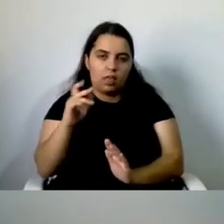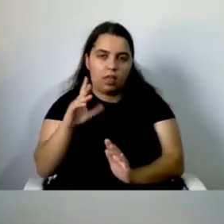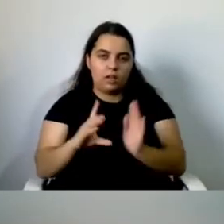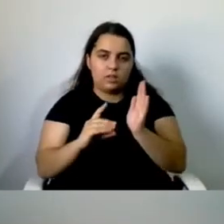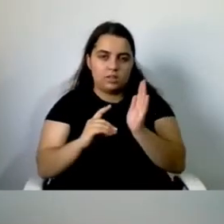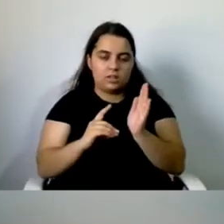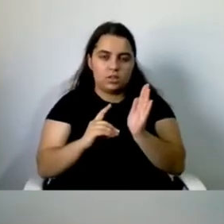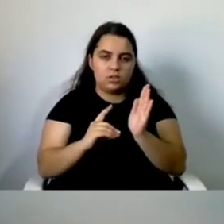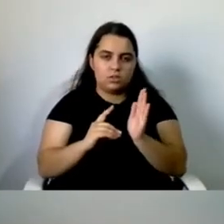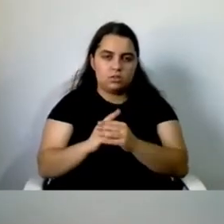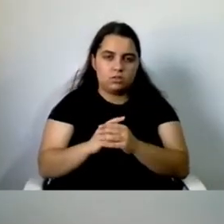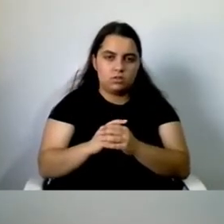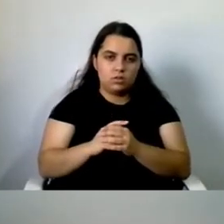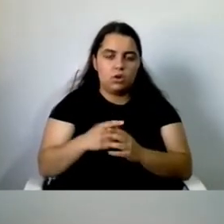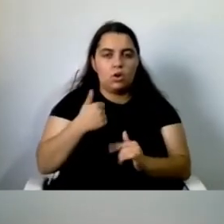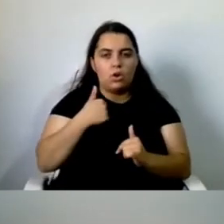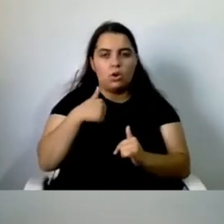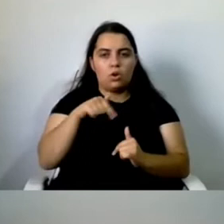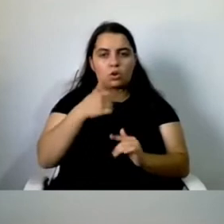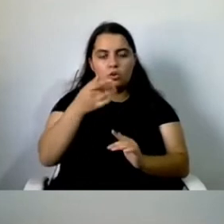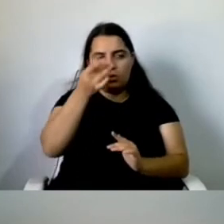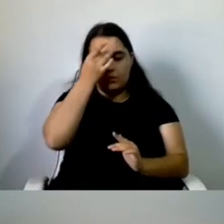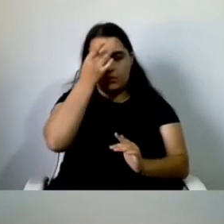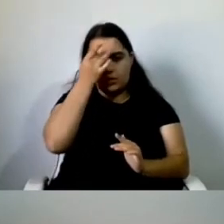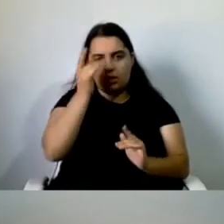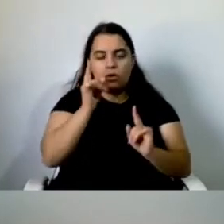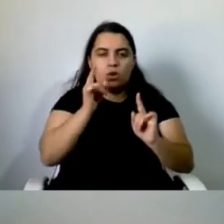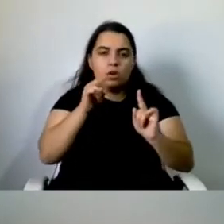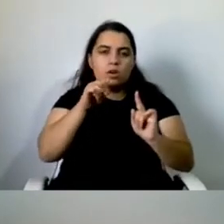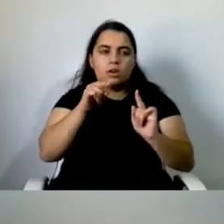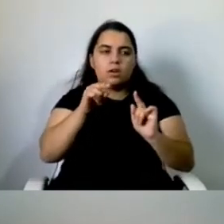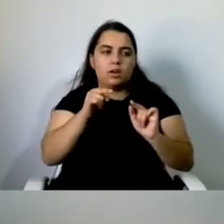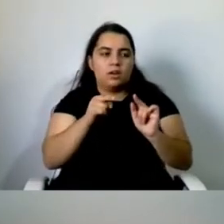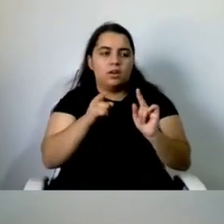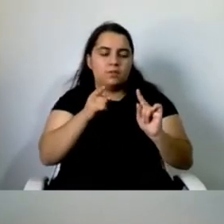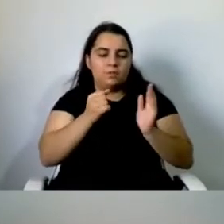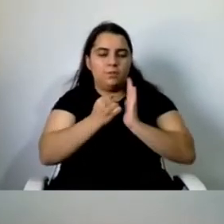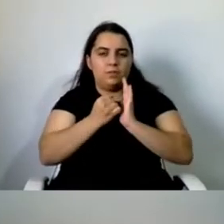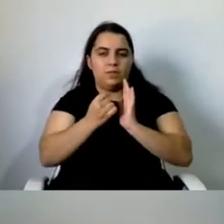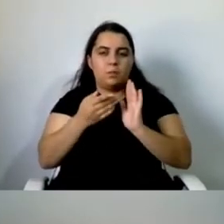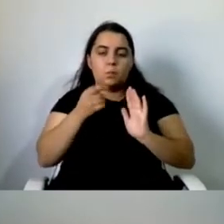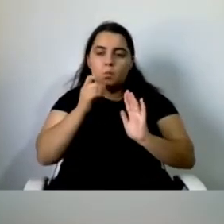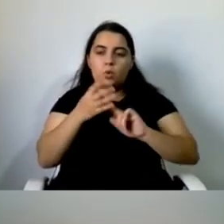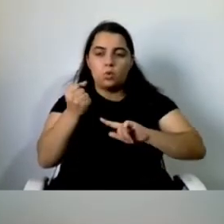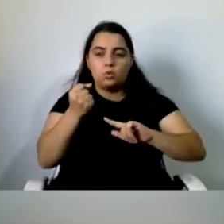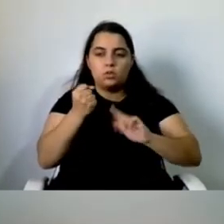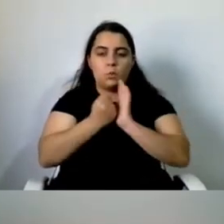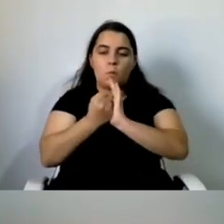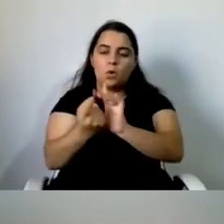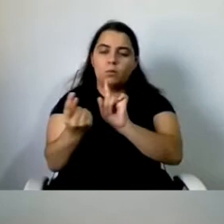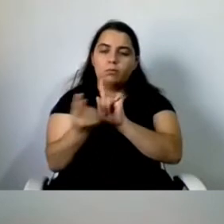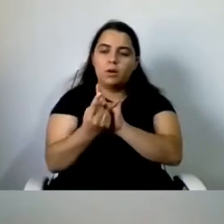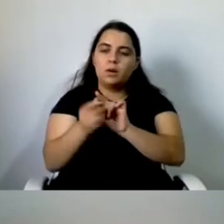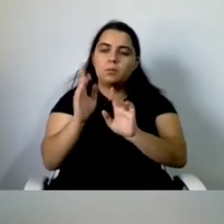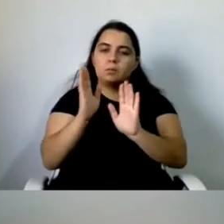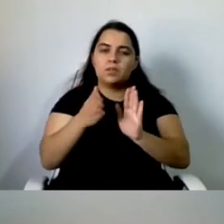fase mais precoce para criar aqui... Entendemos. ...nacional para